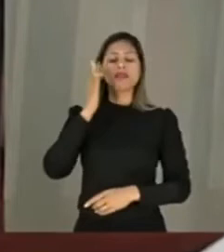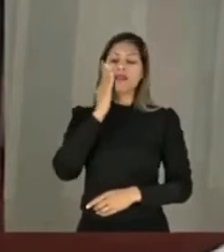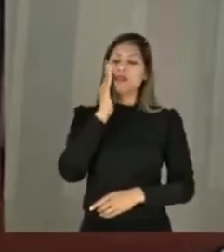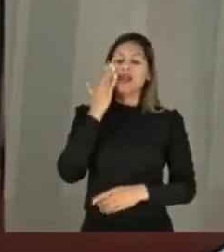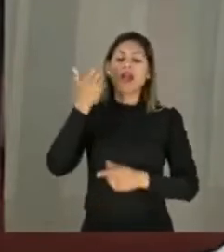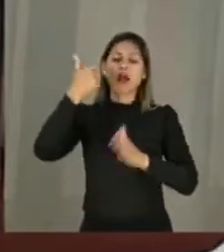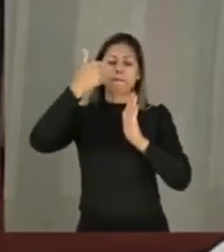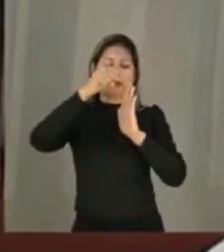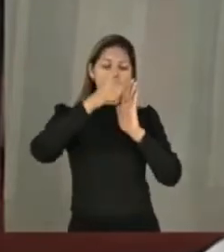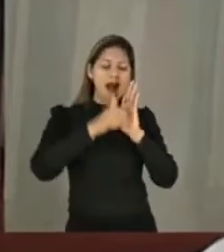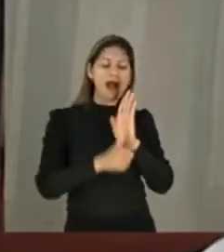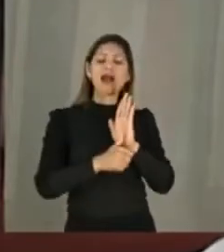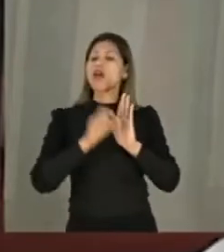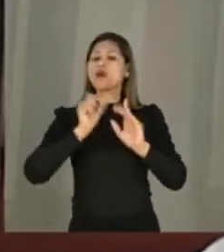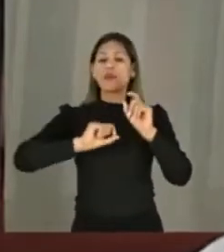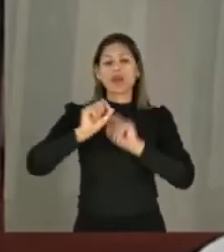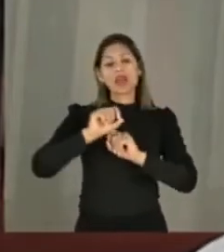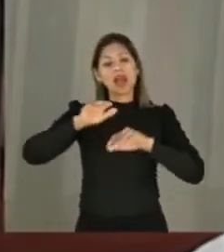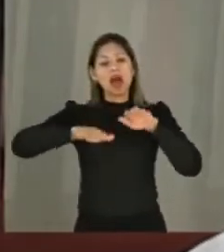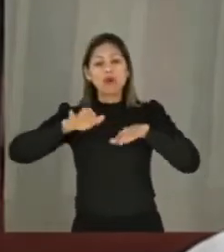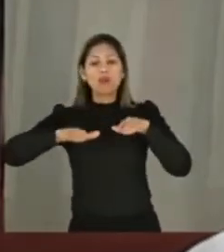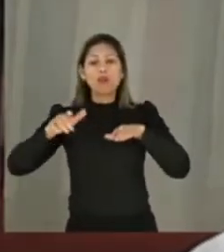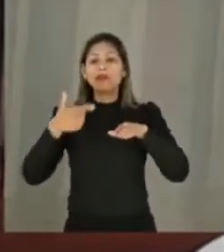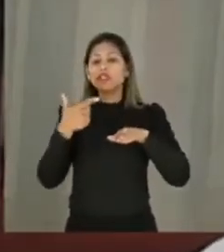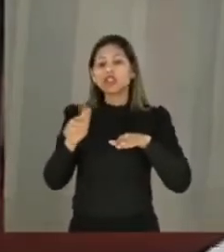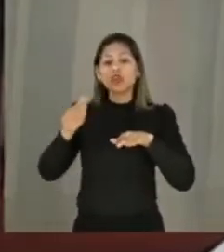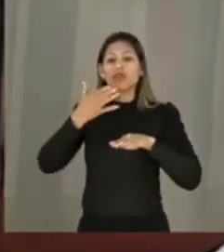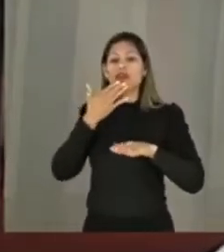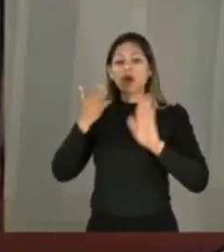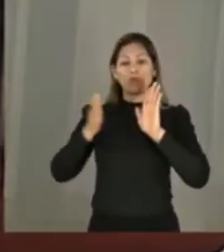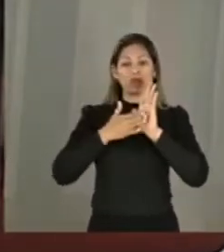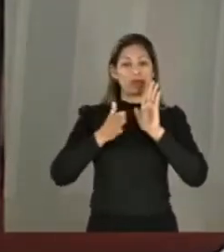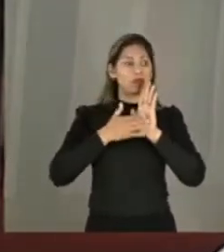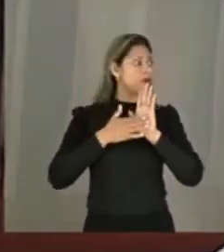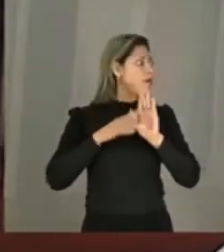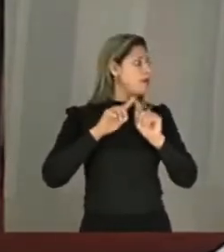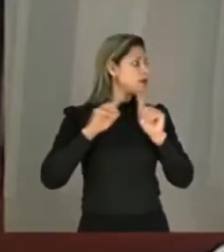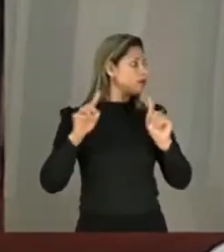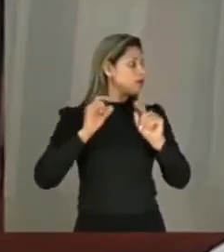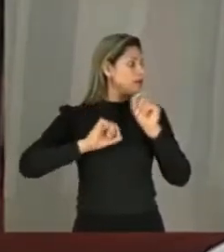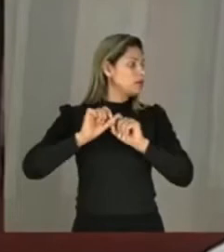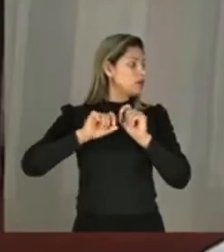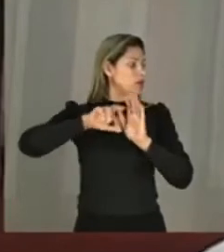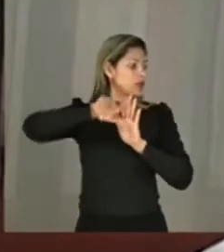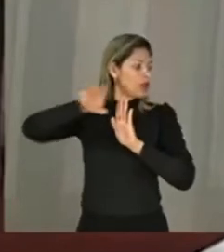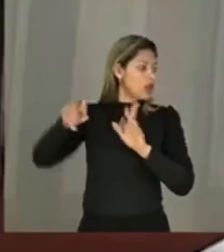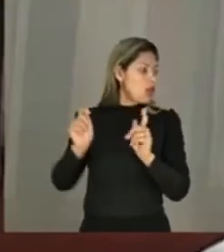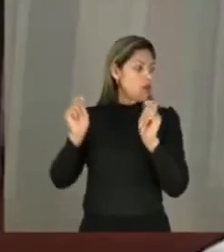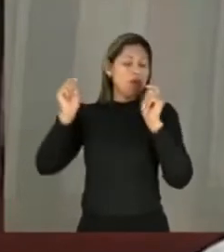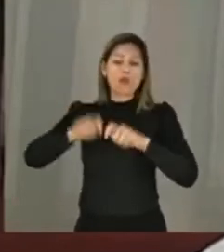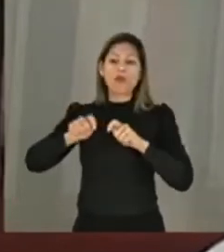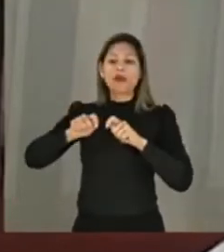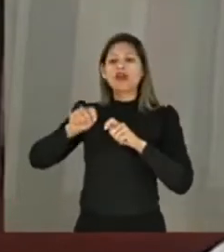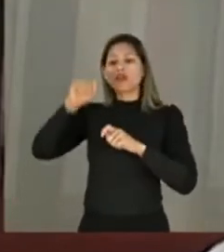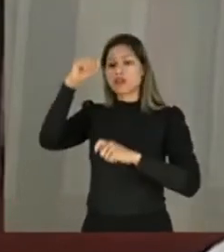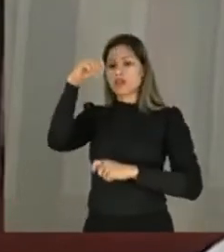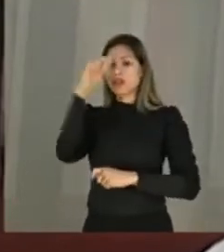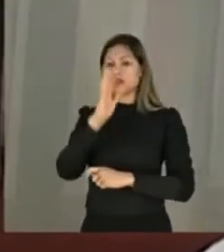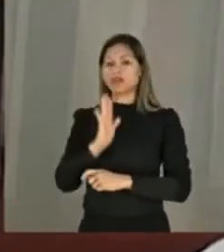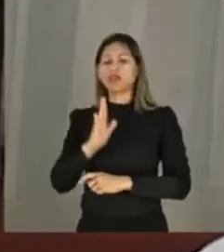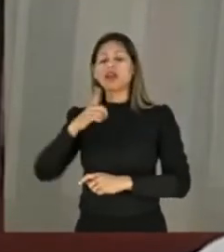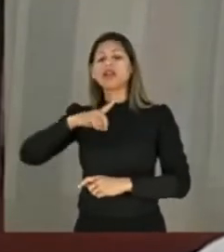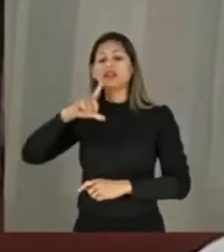avaliarmos, as negligências que não só esta proposta, mas a própria lógica de defesa de currículos nacionais, a ideia de